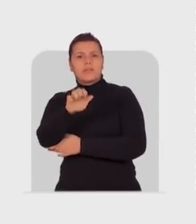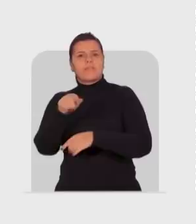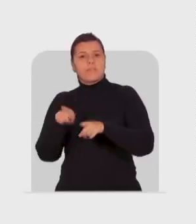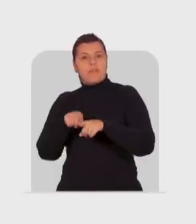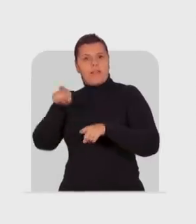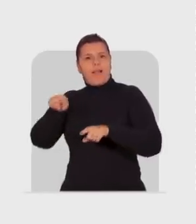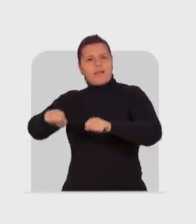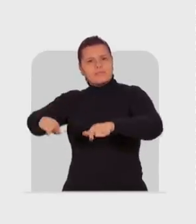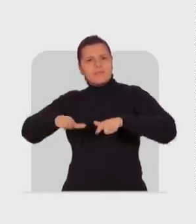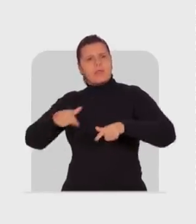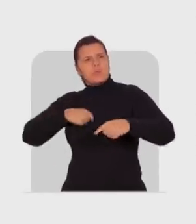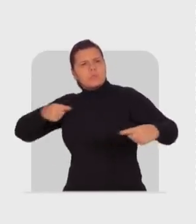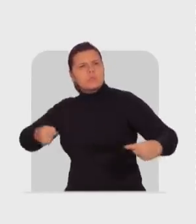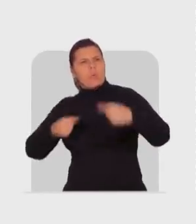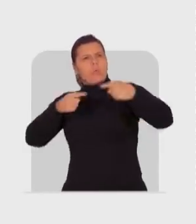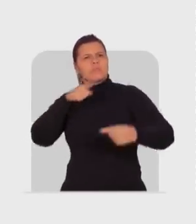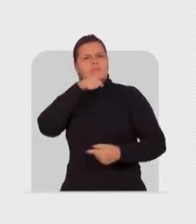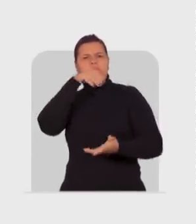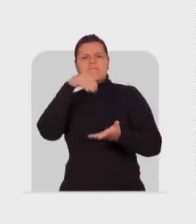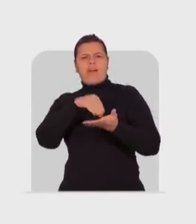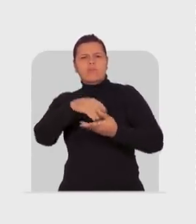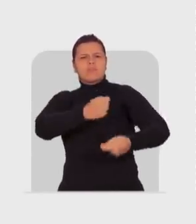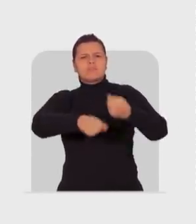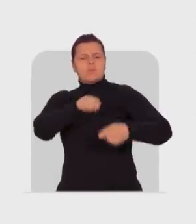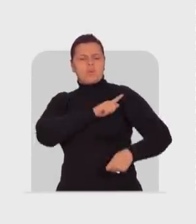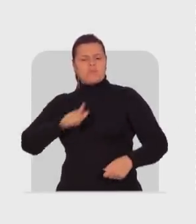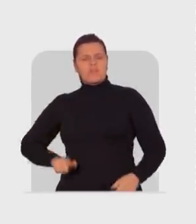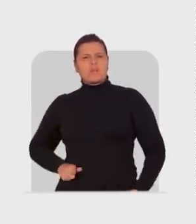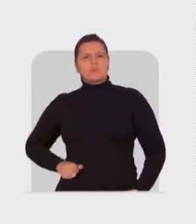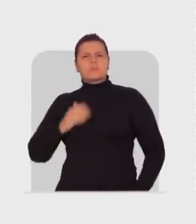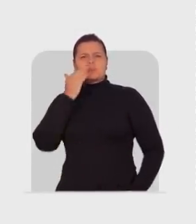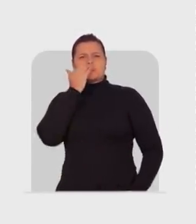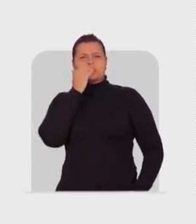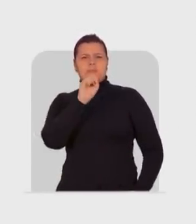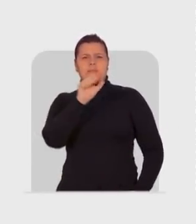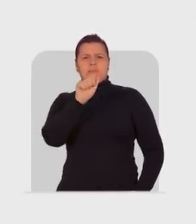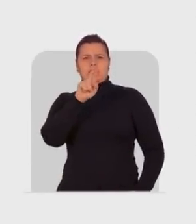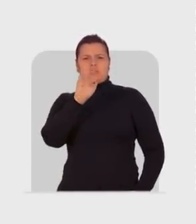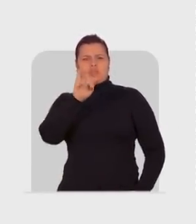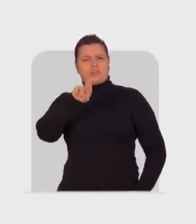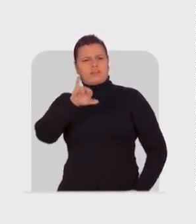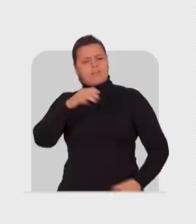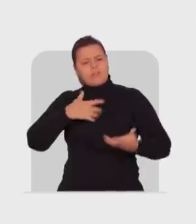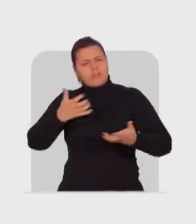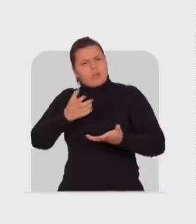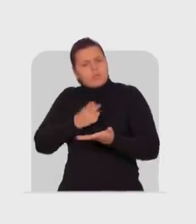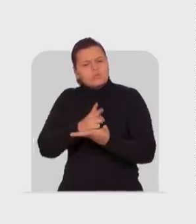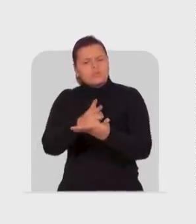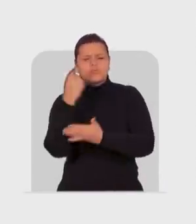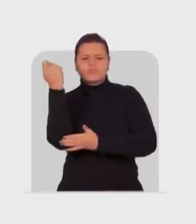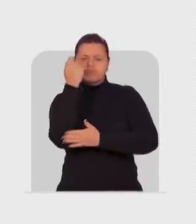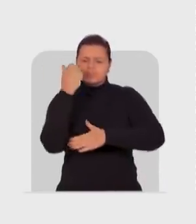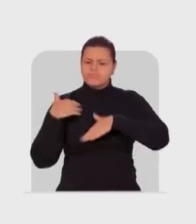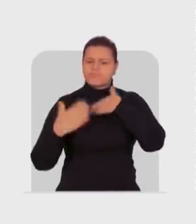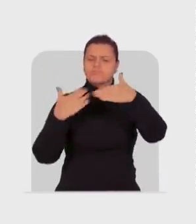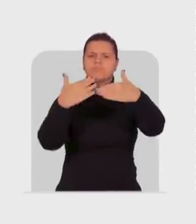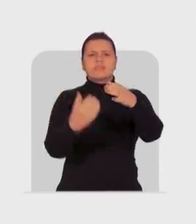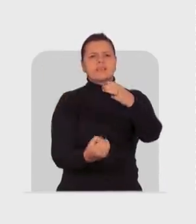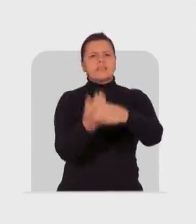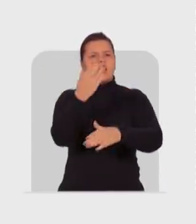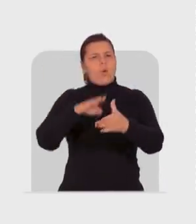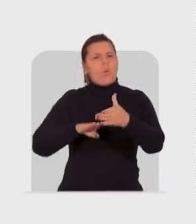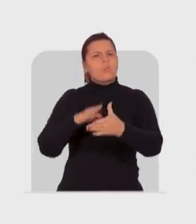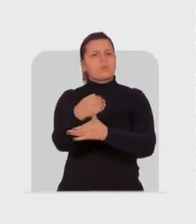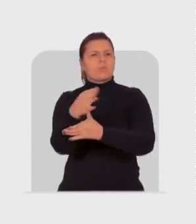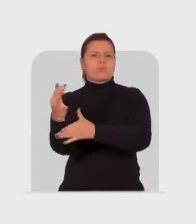e na Assembleia faço oposição a esse desgoverno Sartori. Quero continuar a luta para ajudar o Rio Grande a se desenvolver